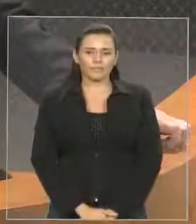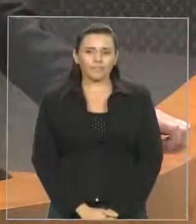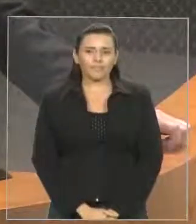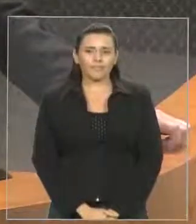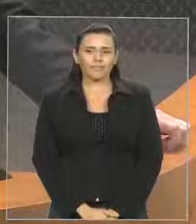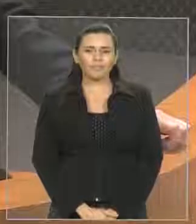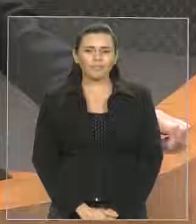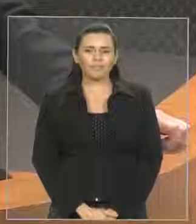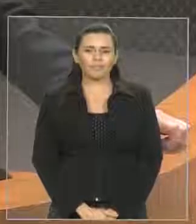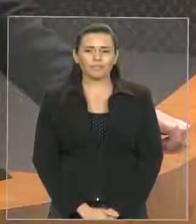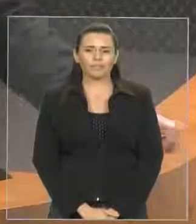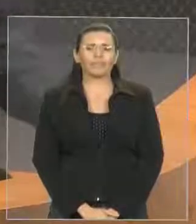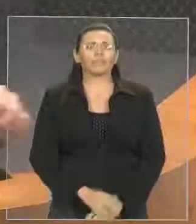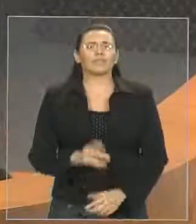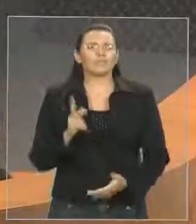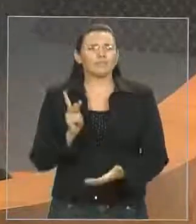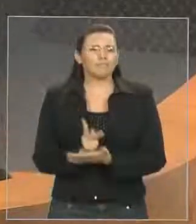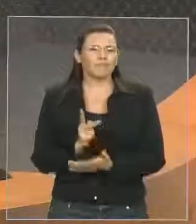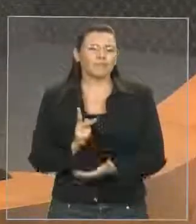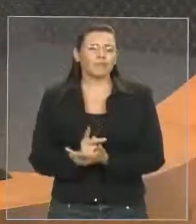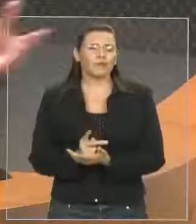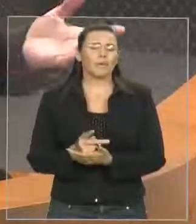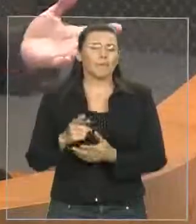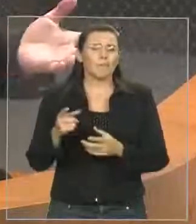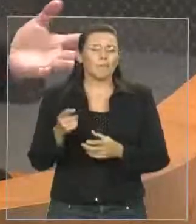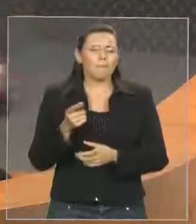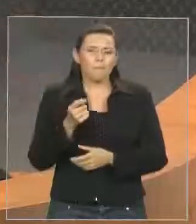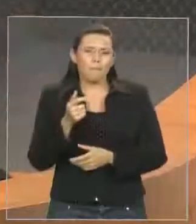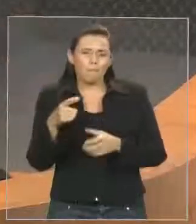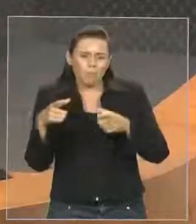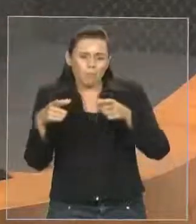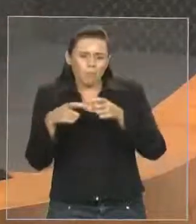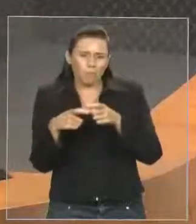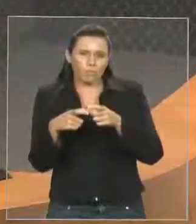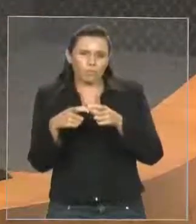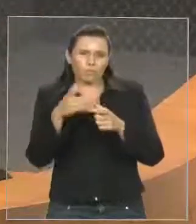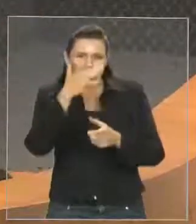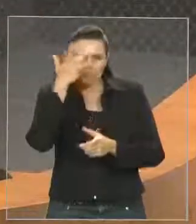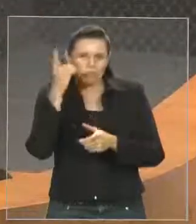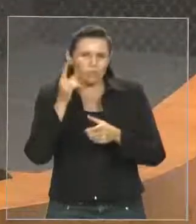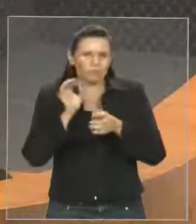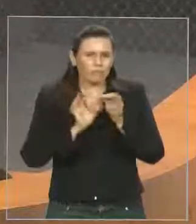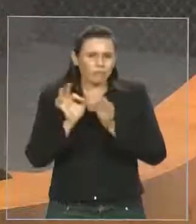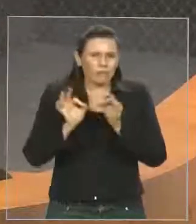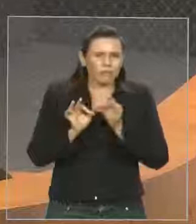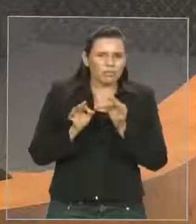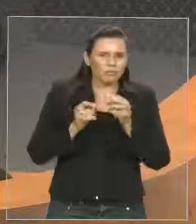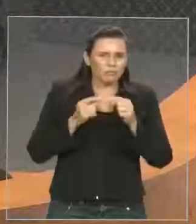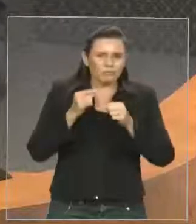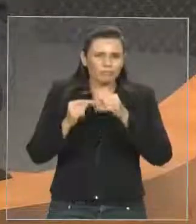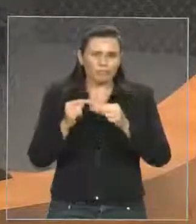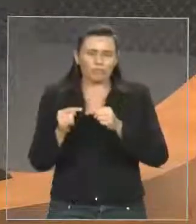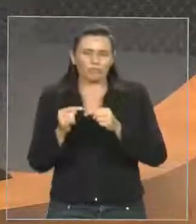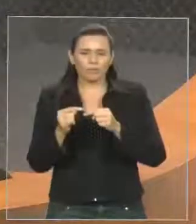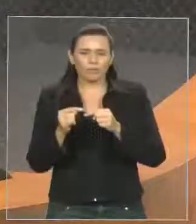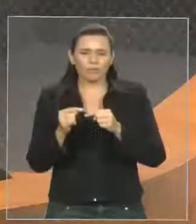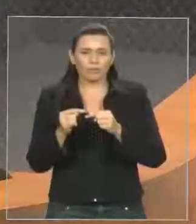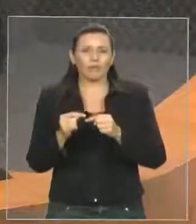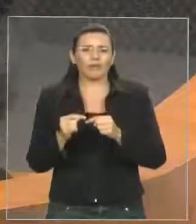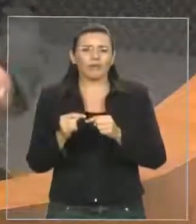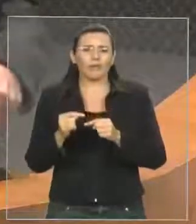que passa o destino de um povo. Montesquieu, todos sabem, também dividiu os poderes.